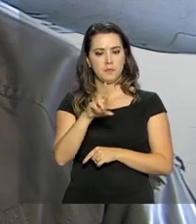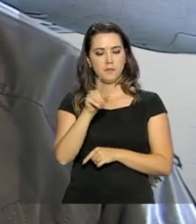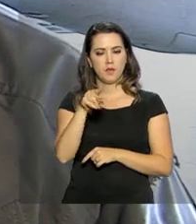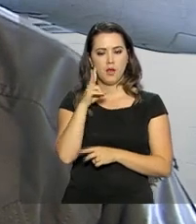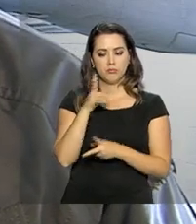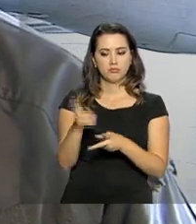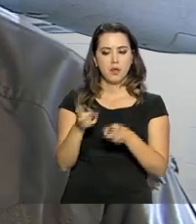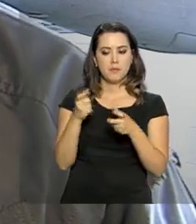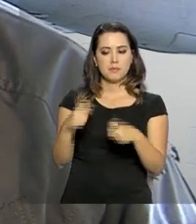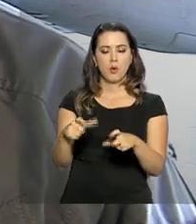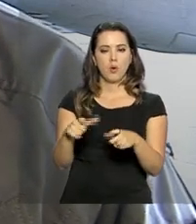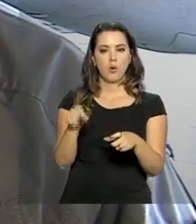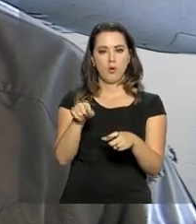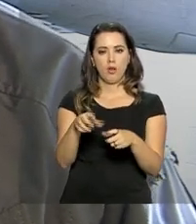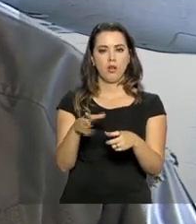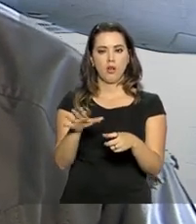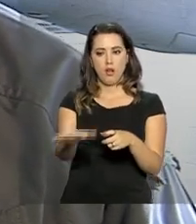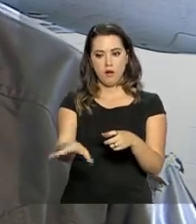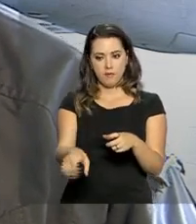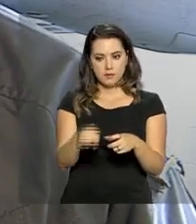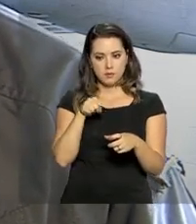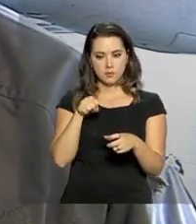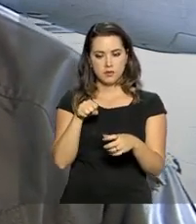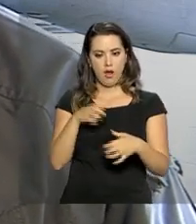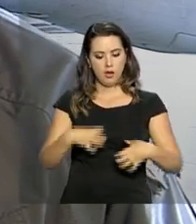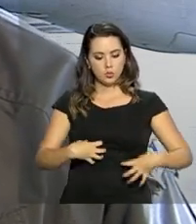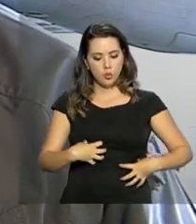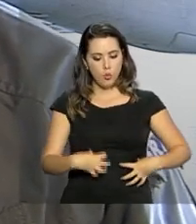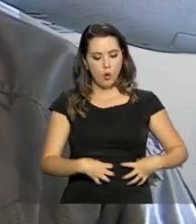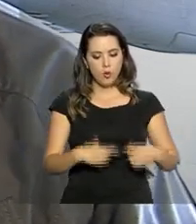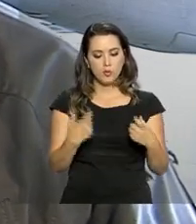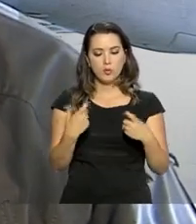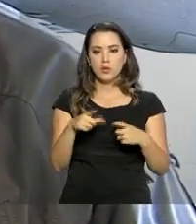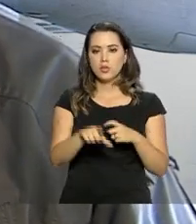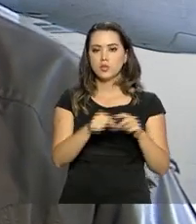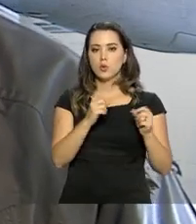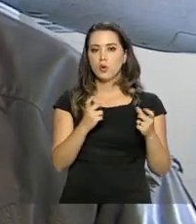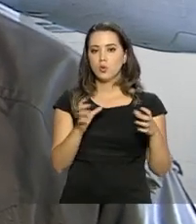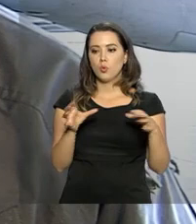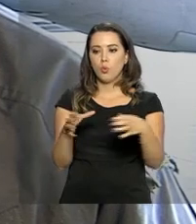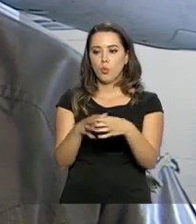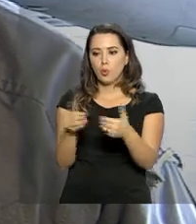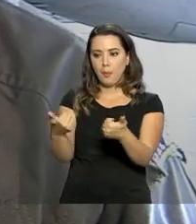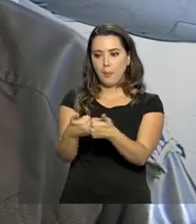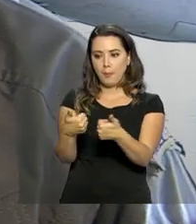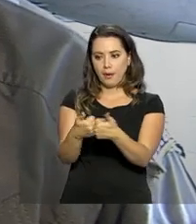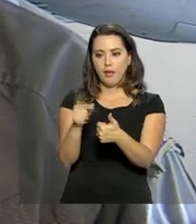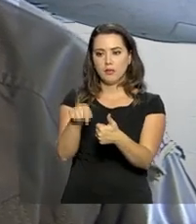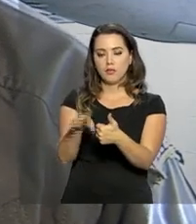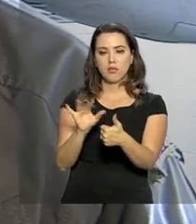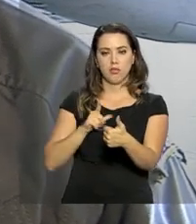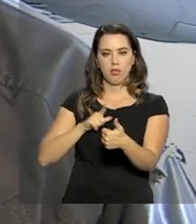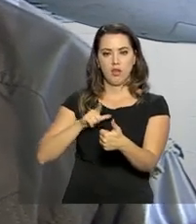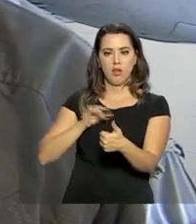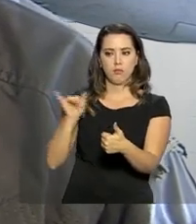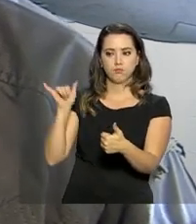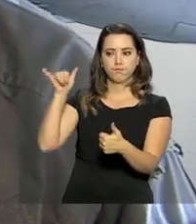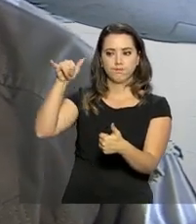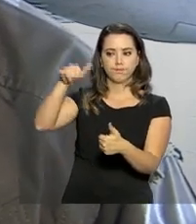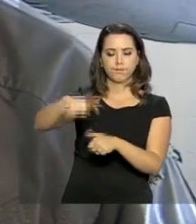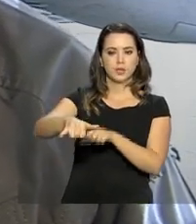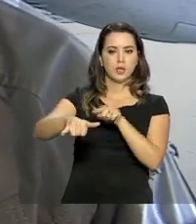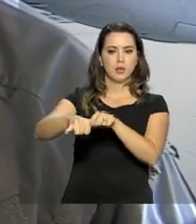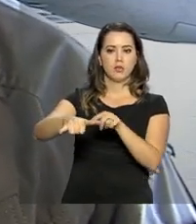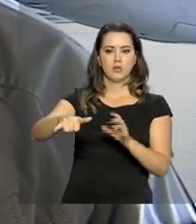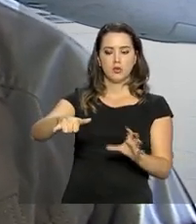verificar a localidade em vai ser captado o órgão e ele escolhe um esquadrão que esteja próximo e tenha uma aeronave que dê para fazer